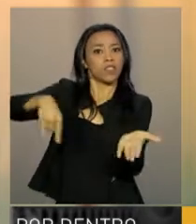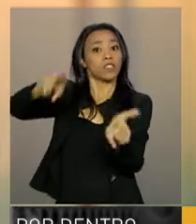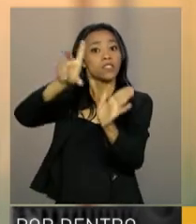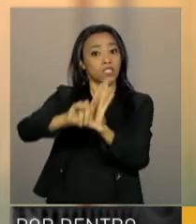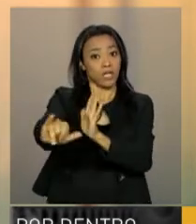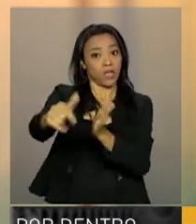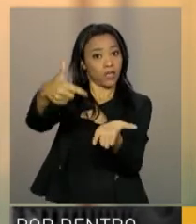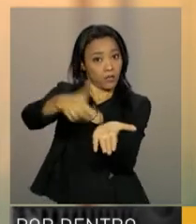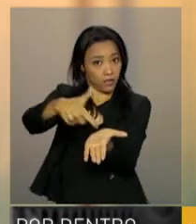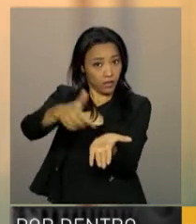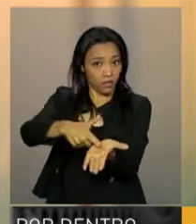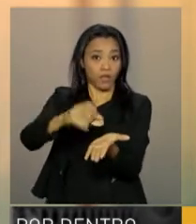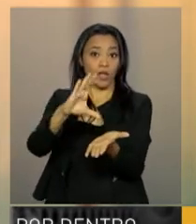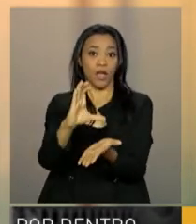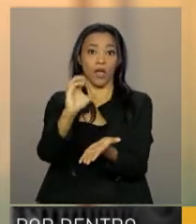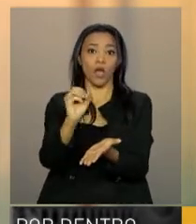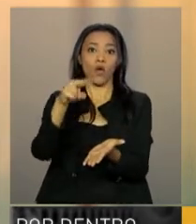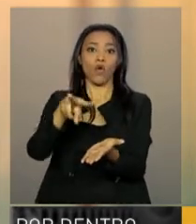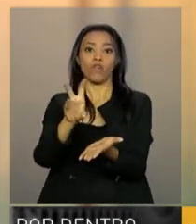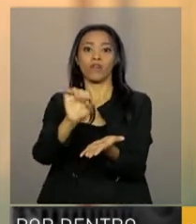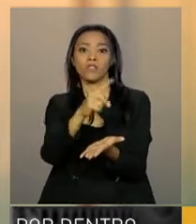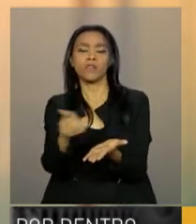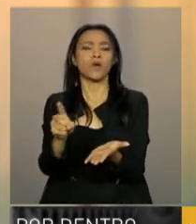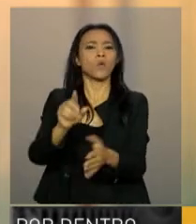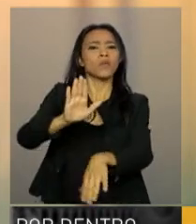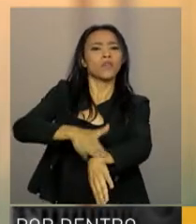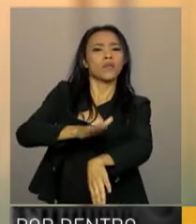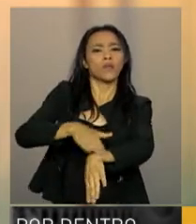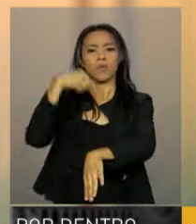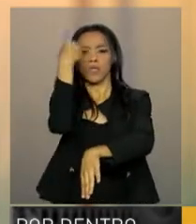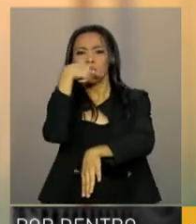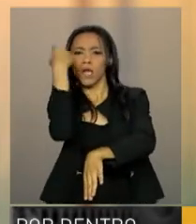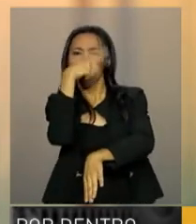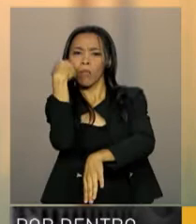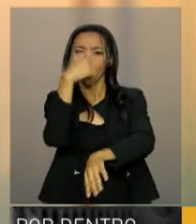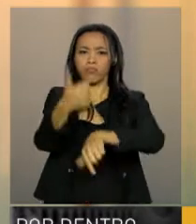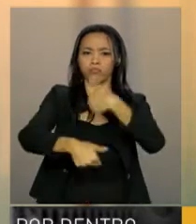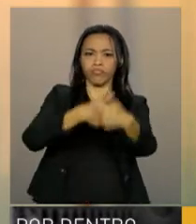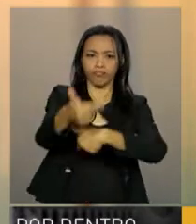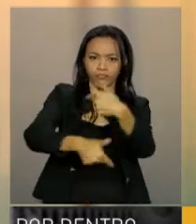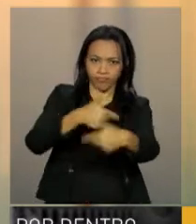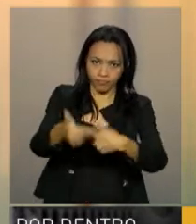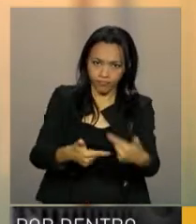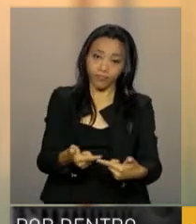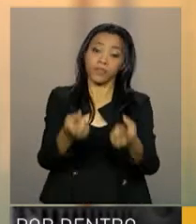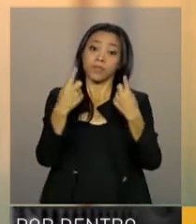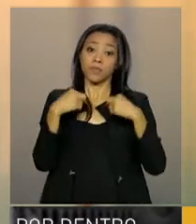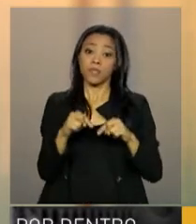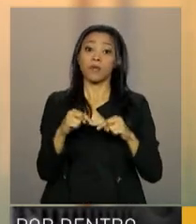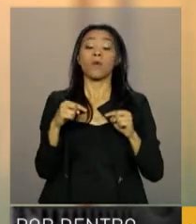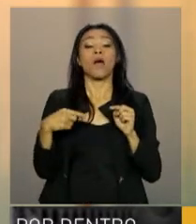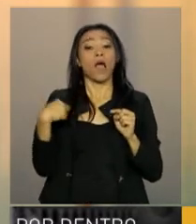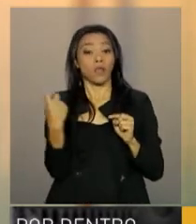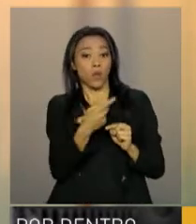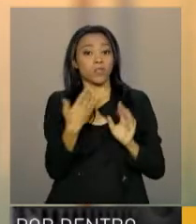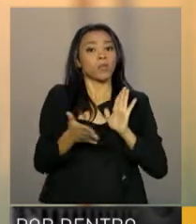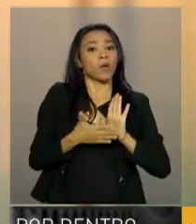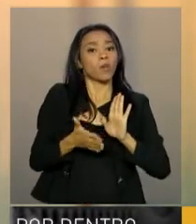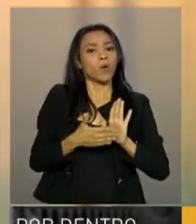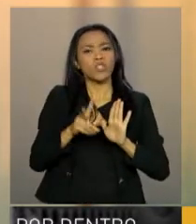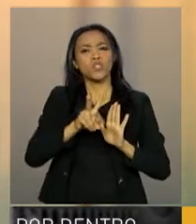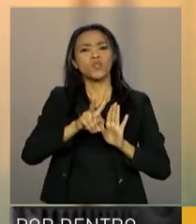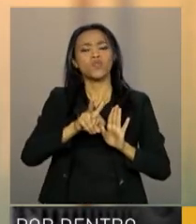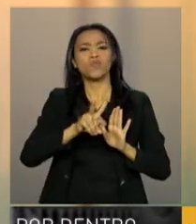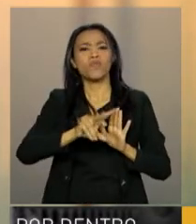A forma que a jornada de trabalho será executada. A nossa proposta, ela não